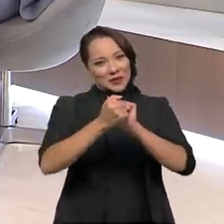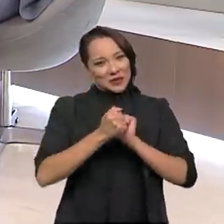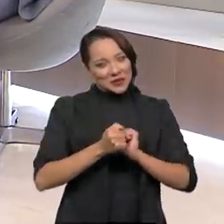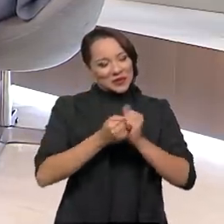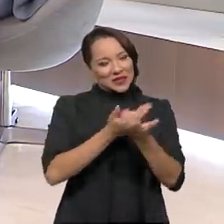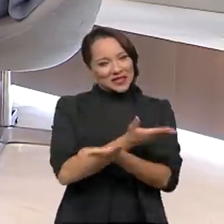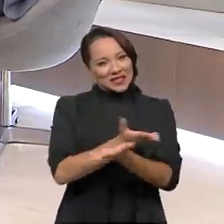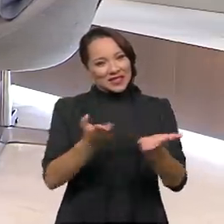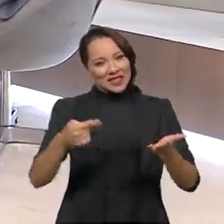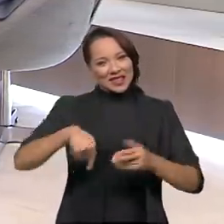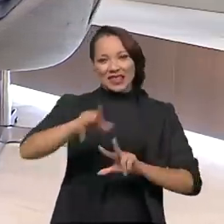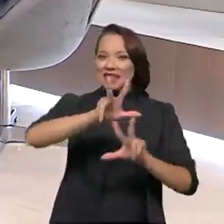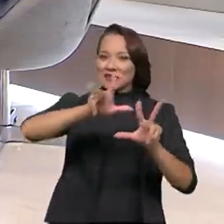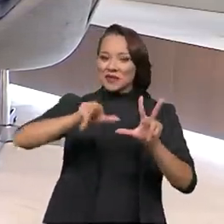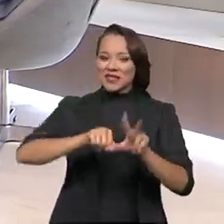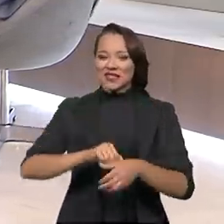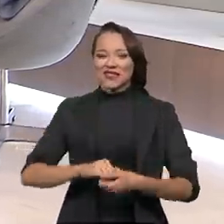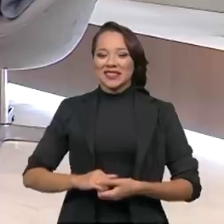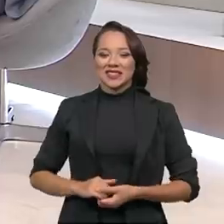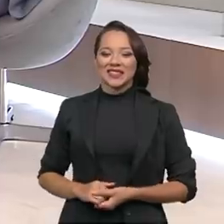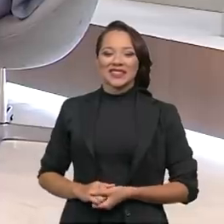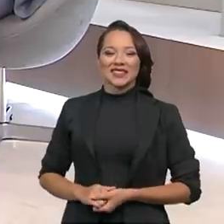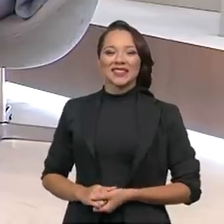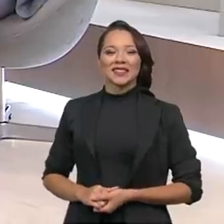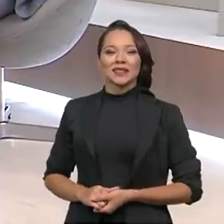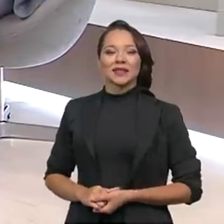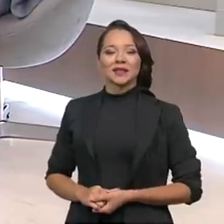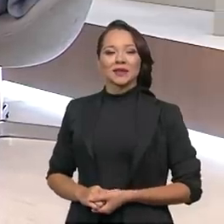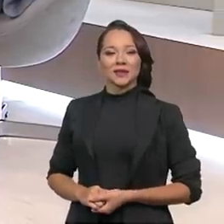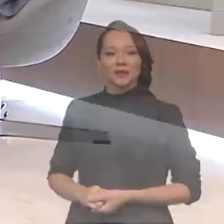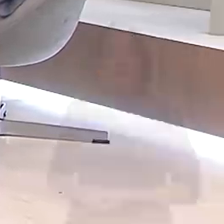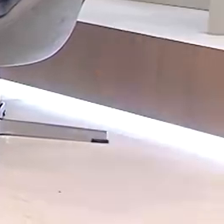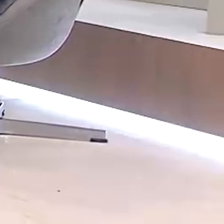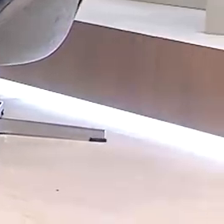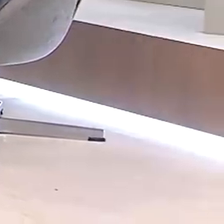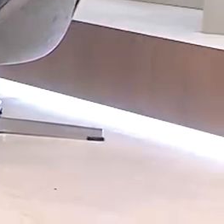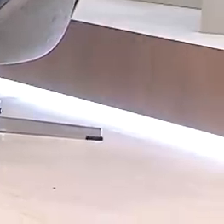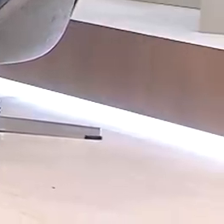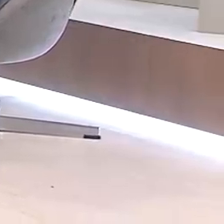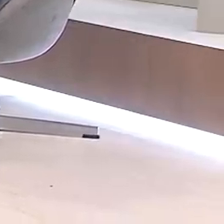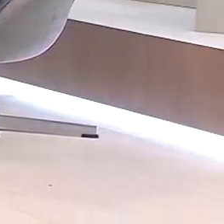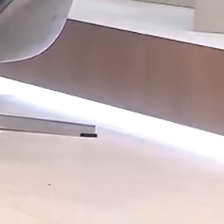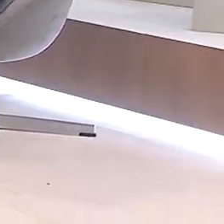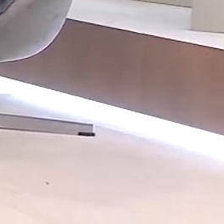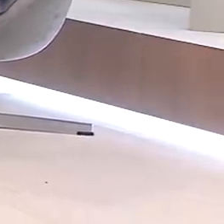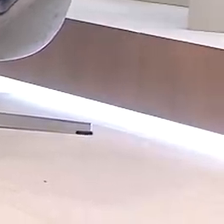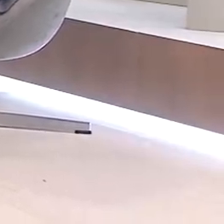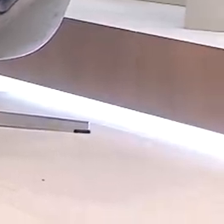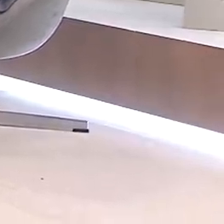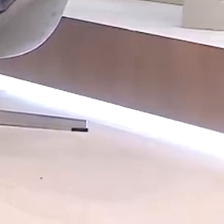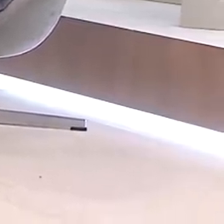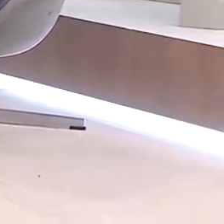E o Brasil continua em pauta aqui na TV Brasil. Tchau, tchau, tchau,